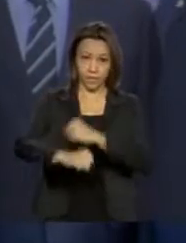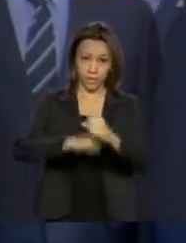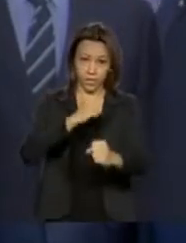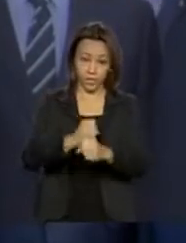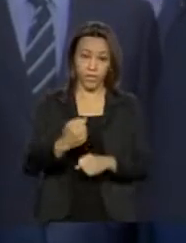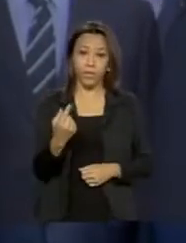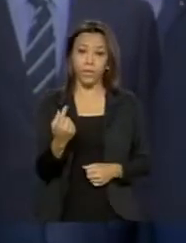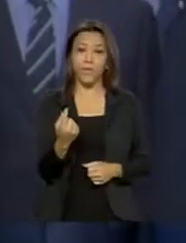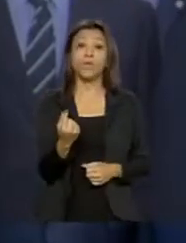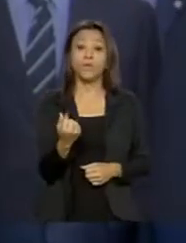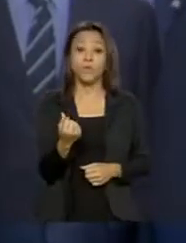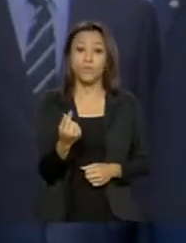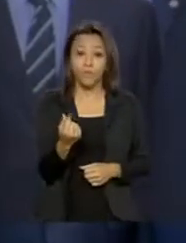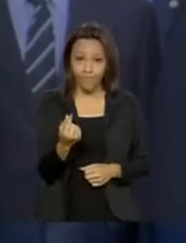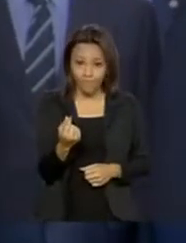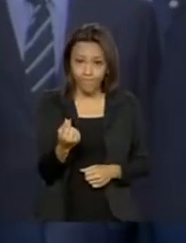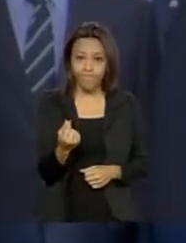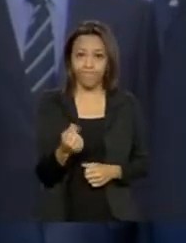valor, como vínhamos dizendo,